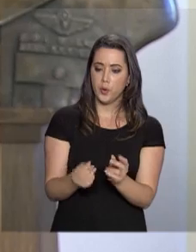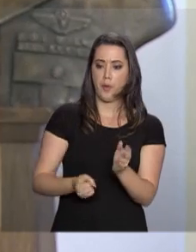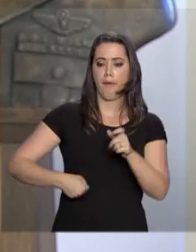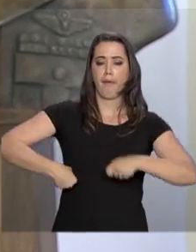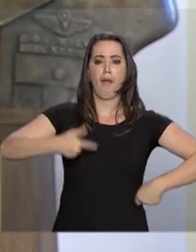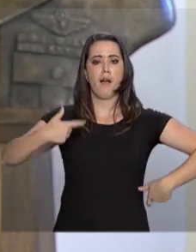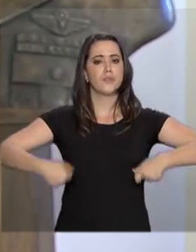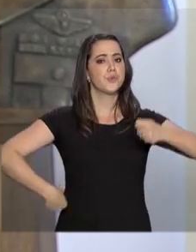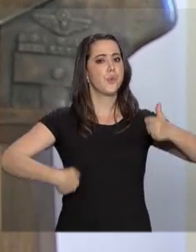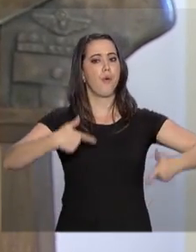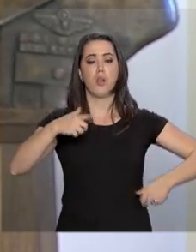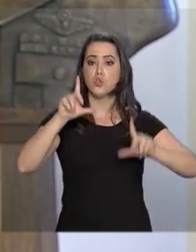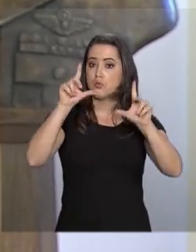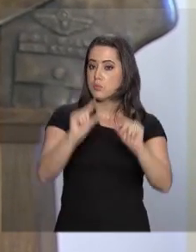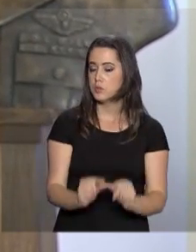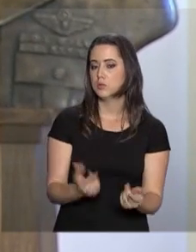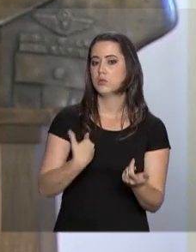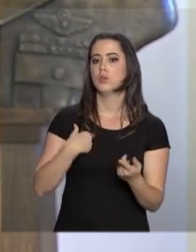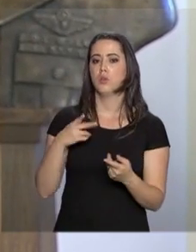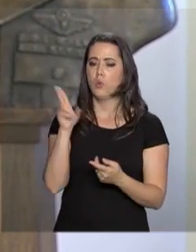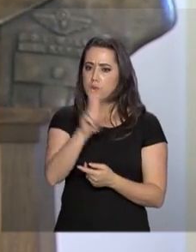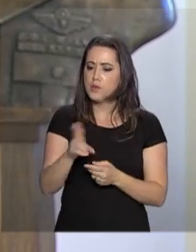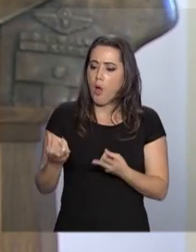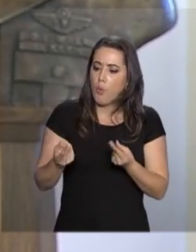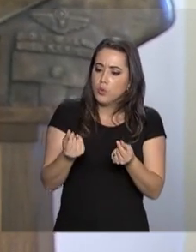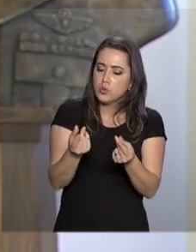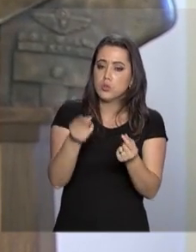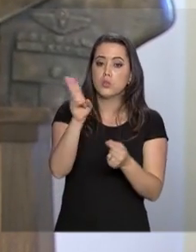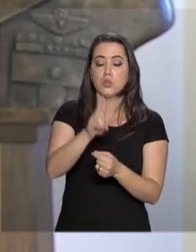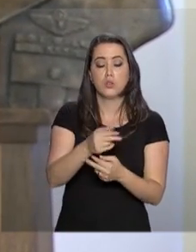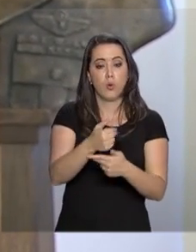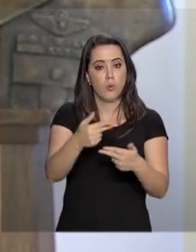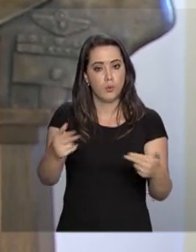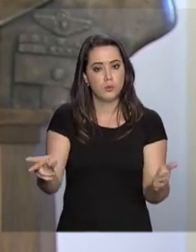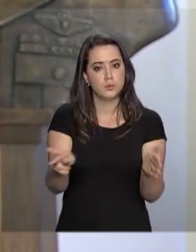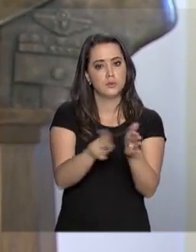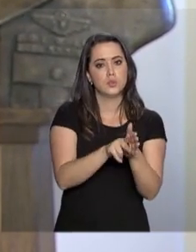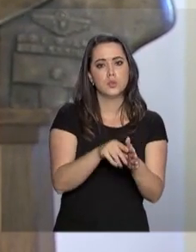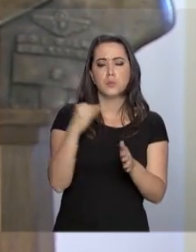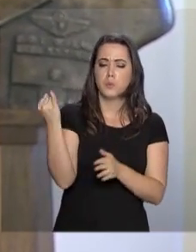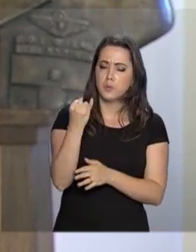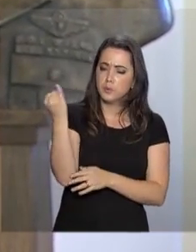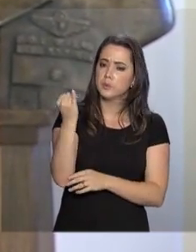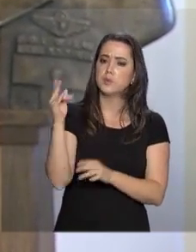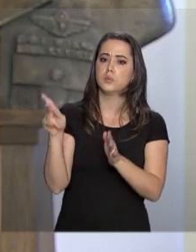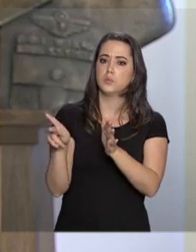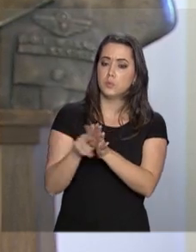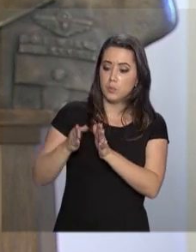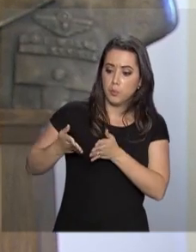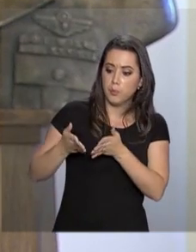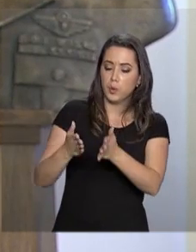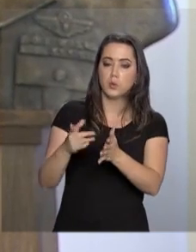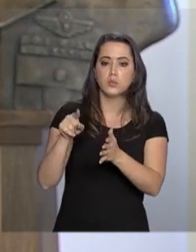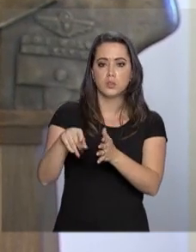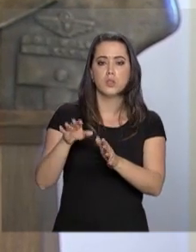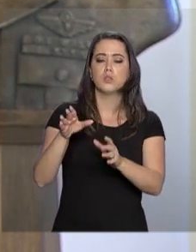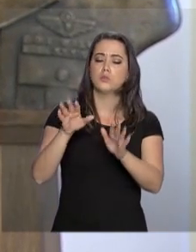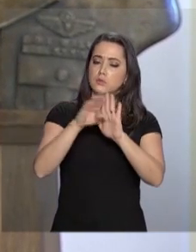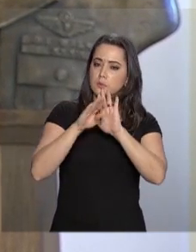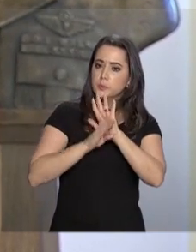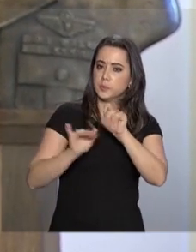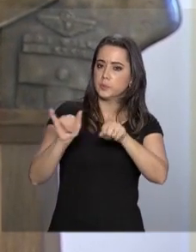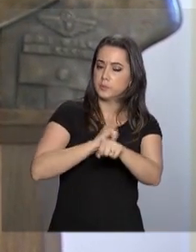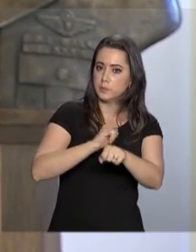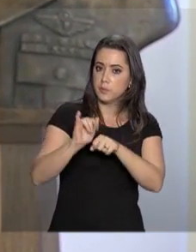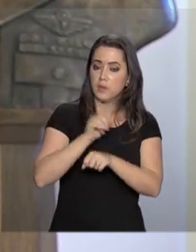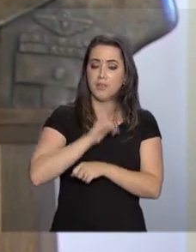periféricos e canalizar os recursos para as atividades do braço armado e projetos estratégicos já